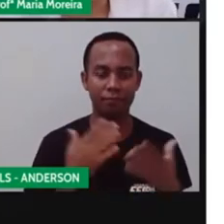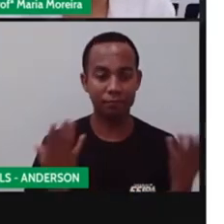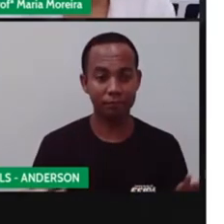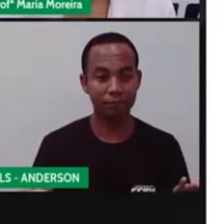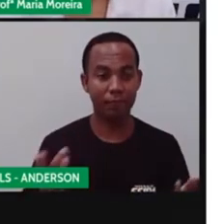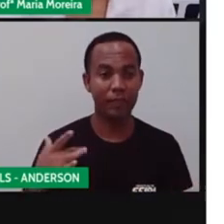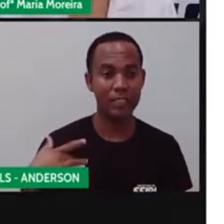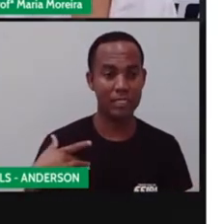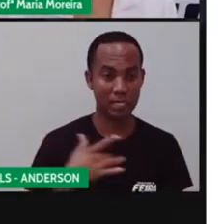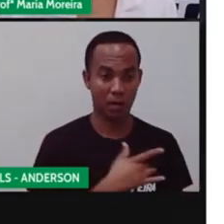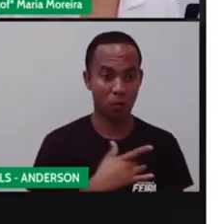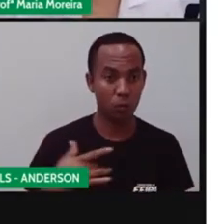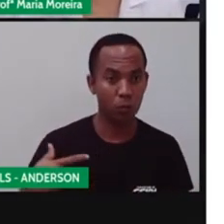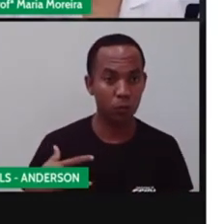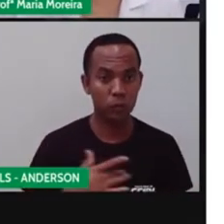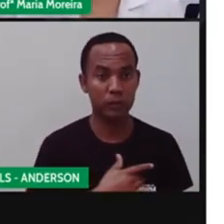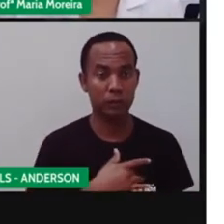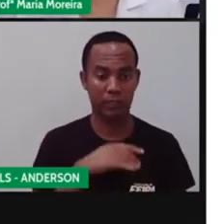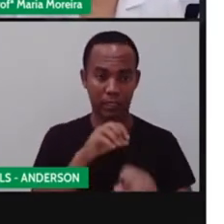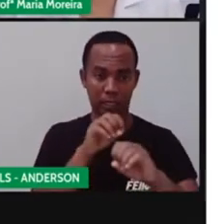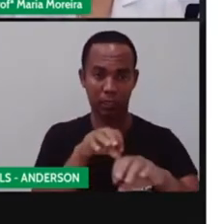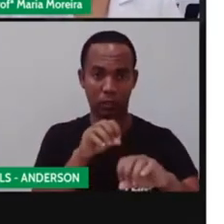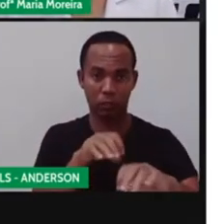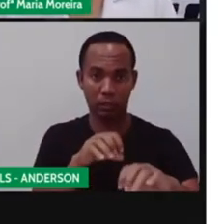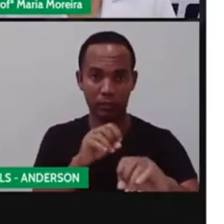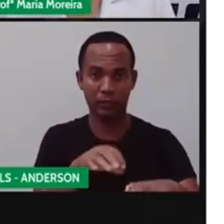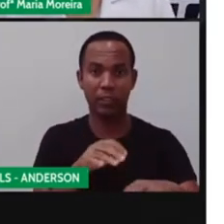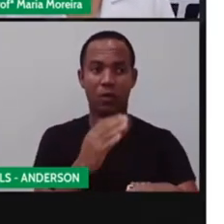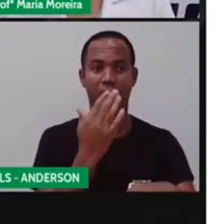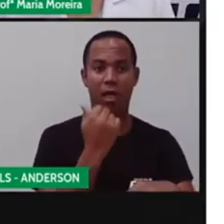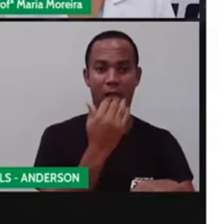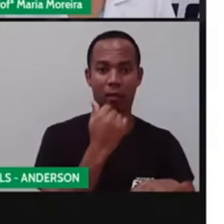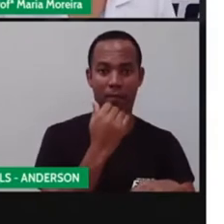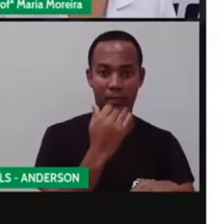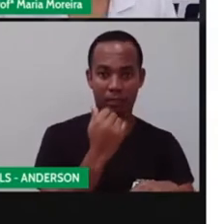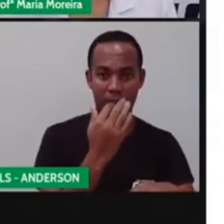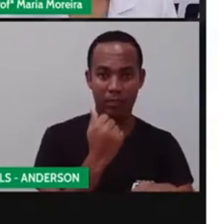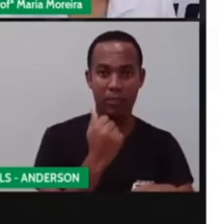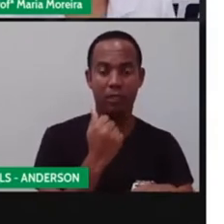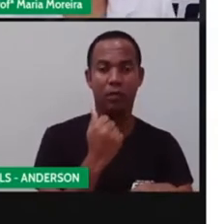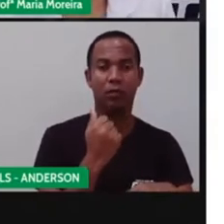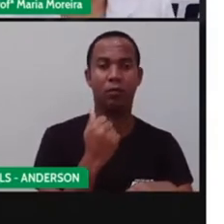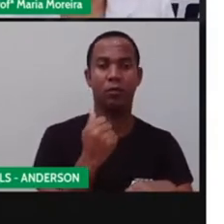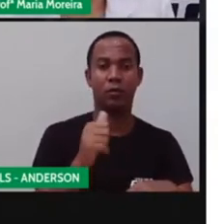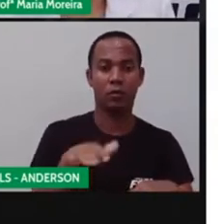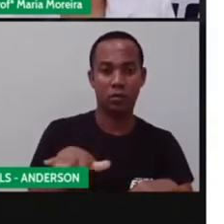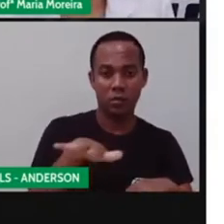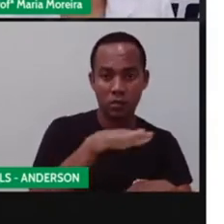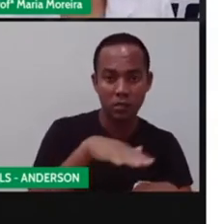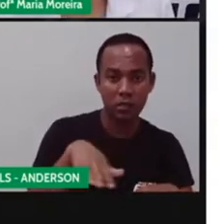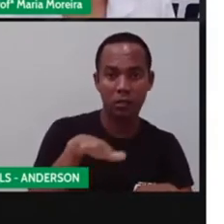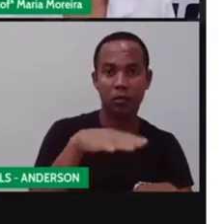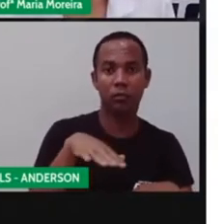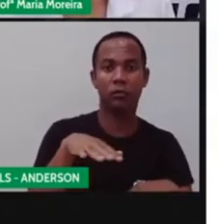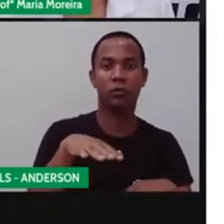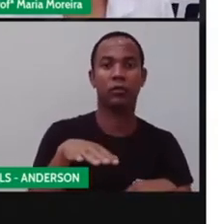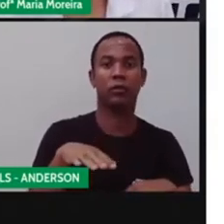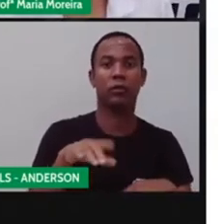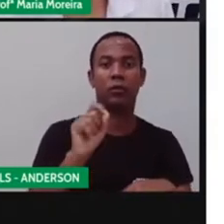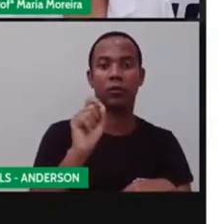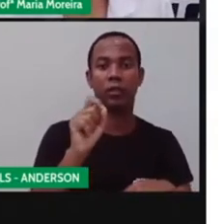Bom, saúde, educação e alimentação adequada, né? São o quê? São